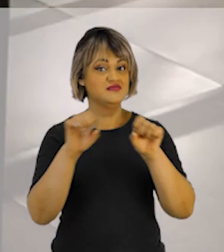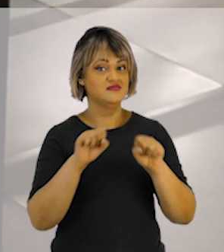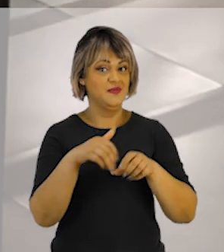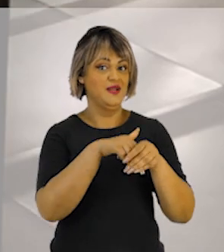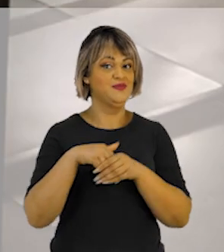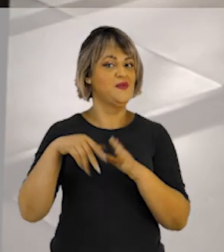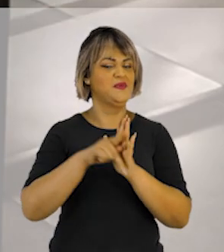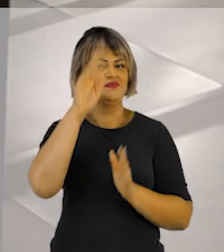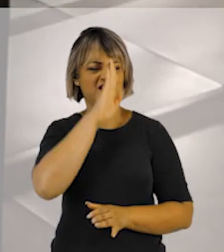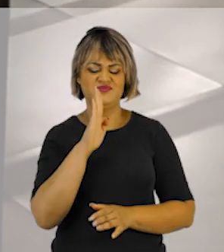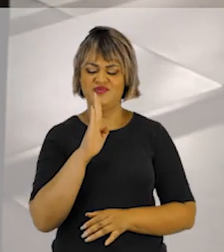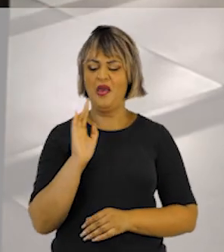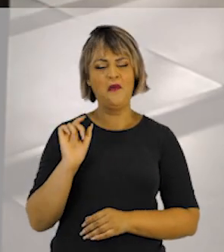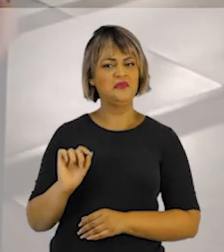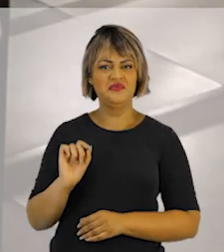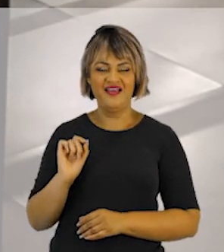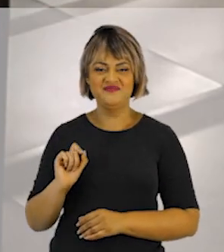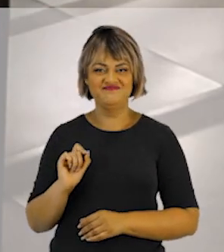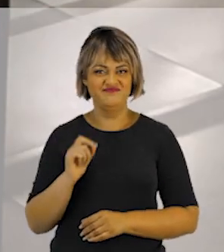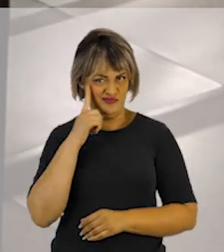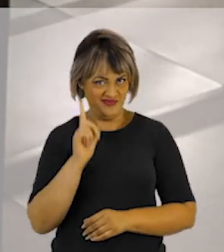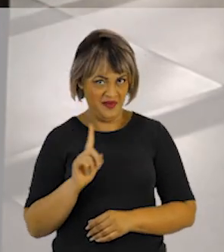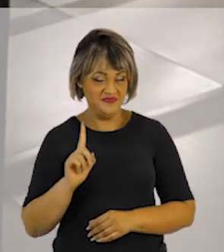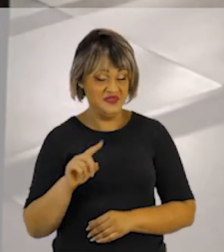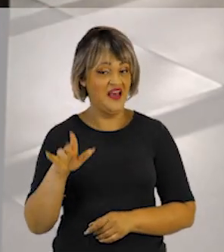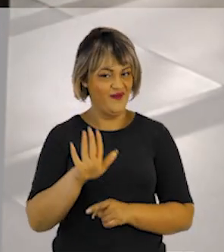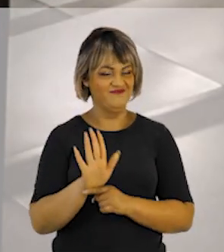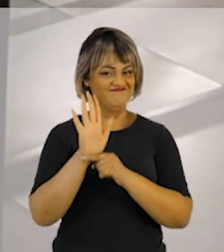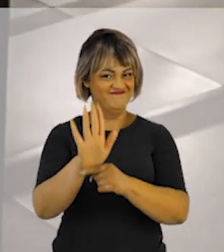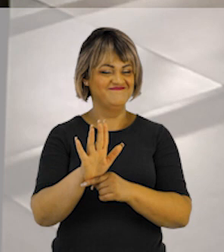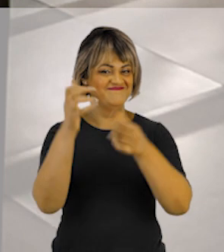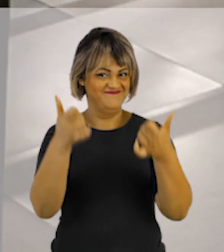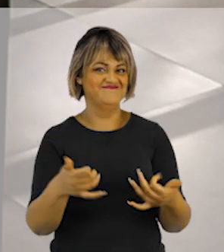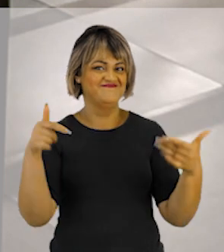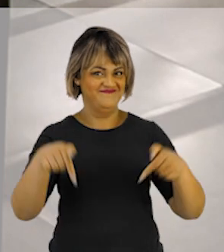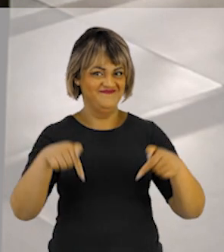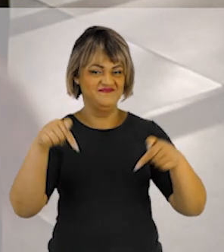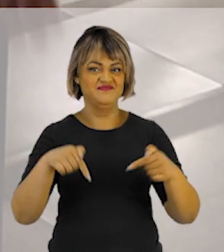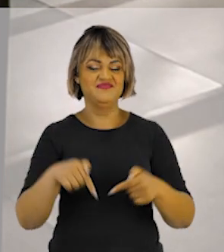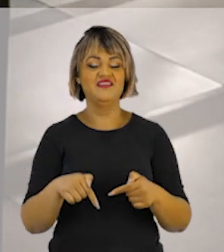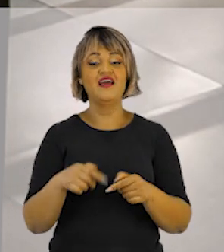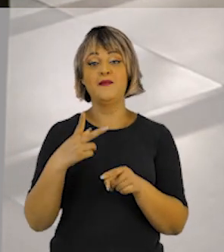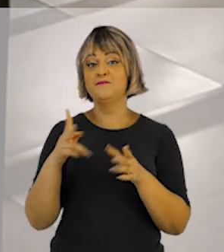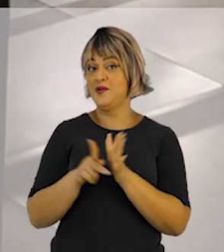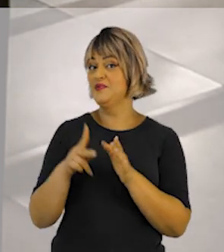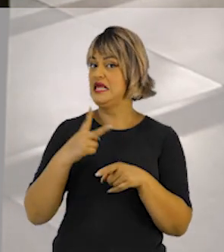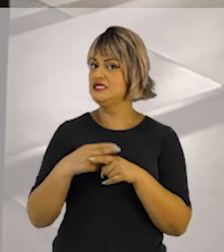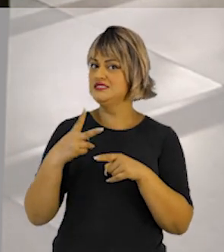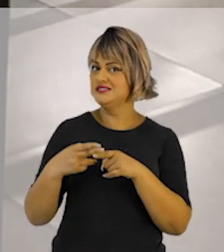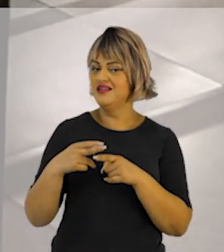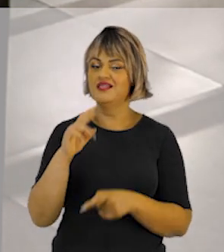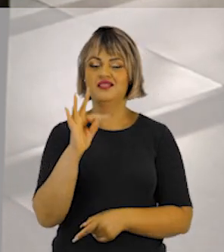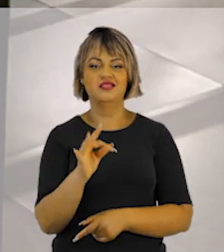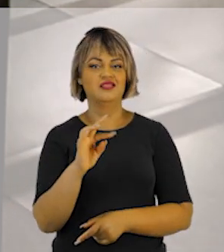Sistema Eleitoral Brasileiro, você sabe o que é? Se você não sabe, fica aí que a gente vai te explicar nesse vídeo, que é mais um episódio da